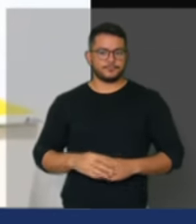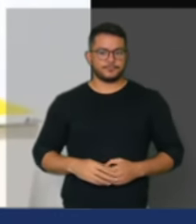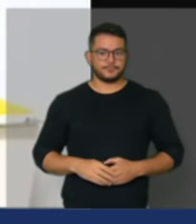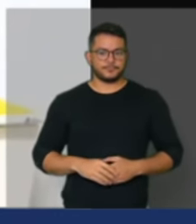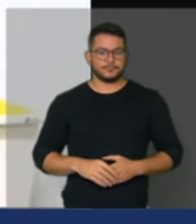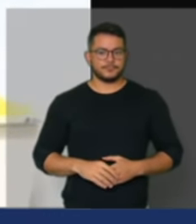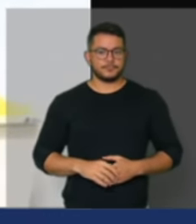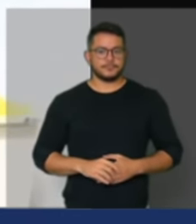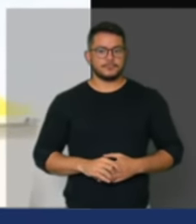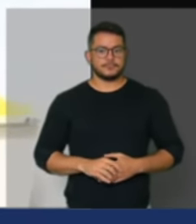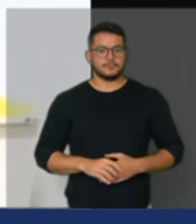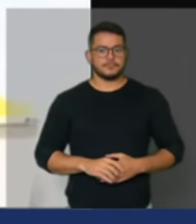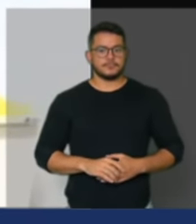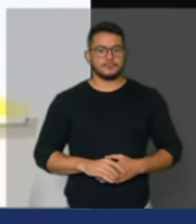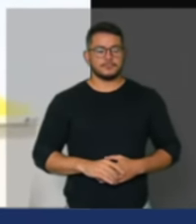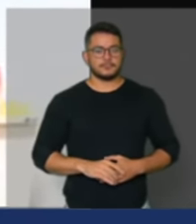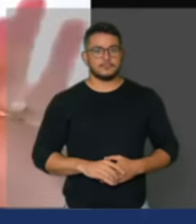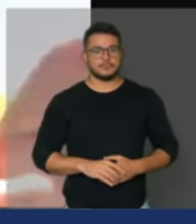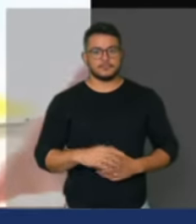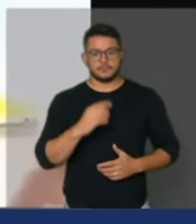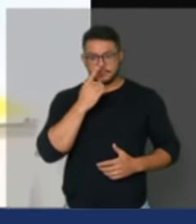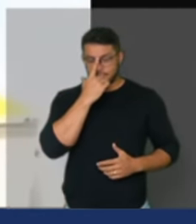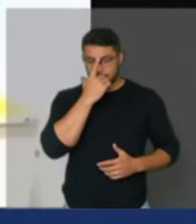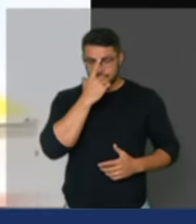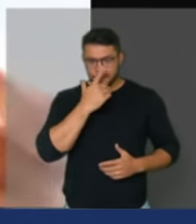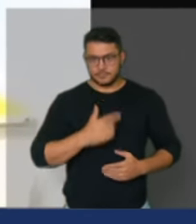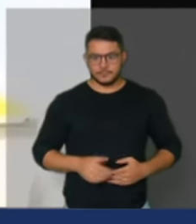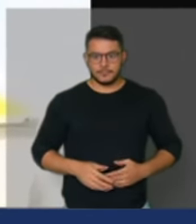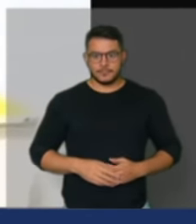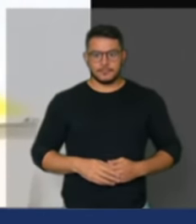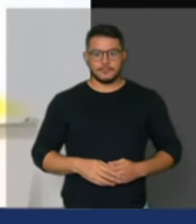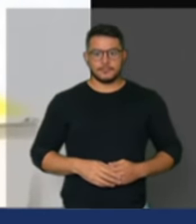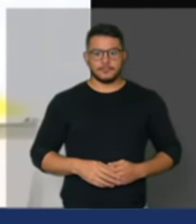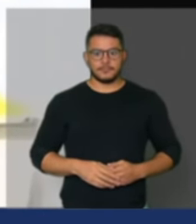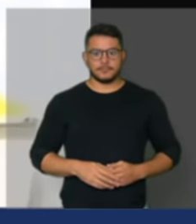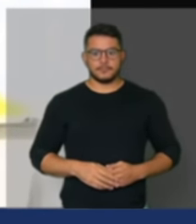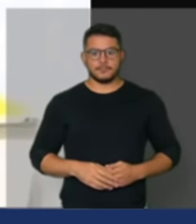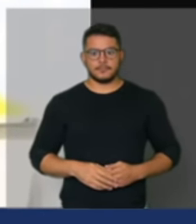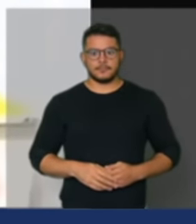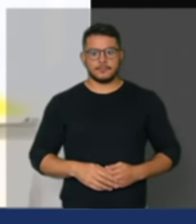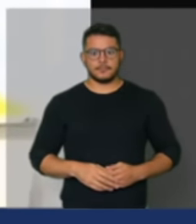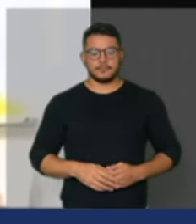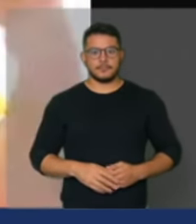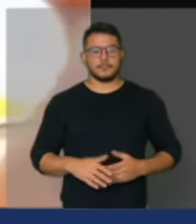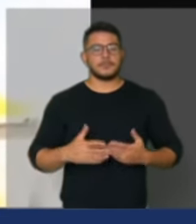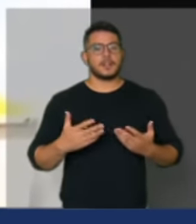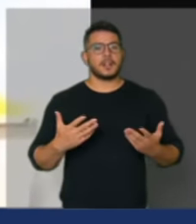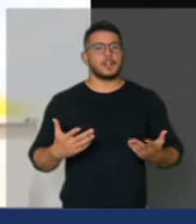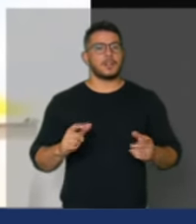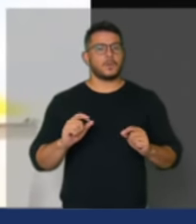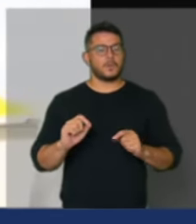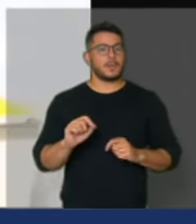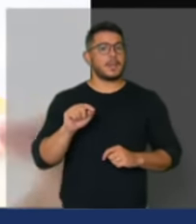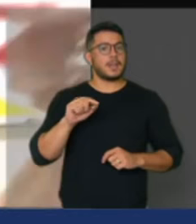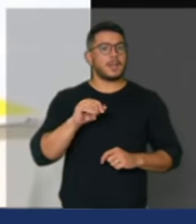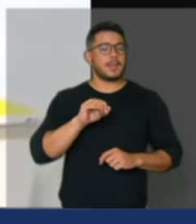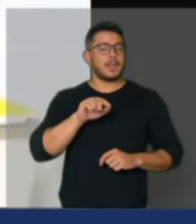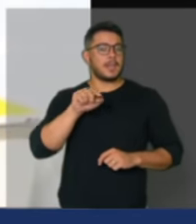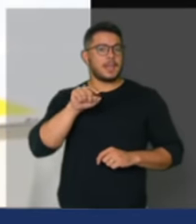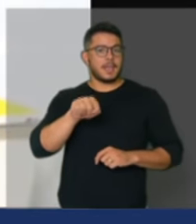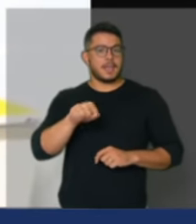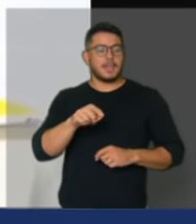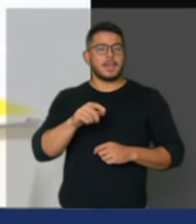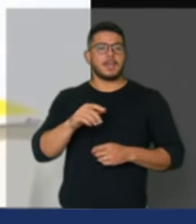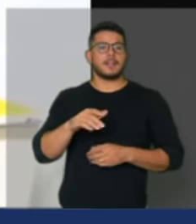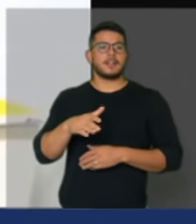Paulo Guedes, ministro da Economia, dinheiro dele do Brasil para não pagar imposto no Brasil e se beneficia desse